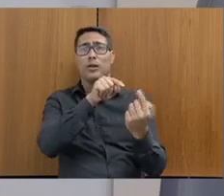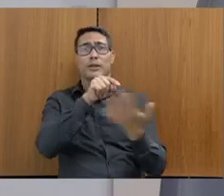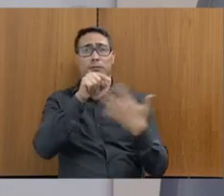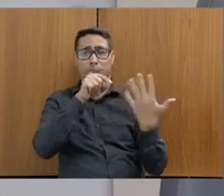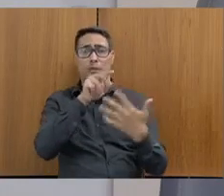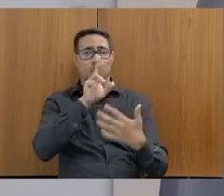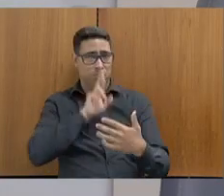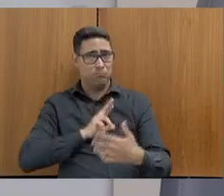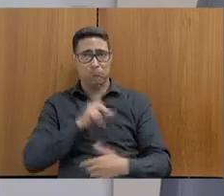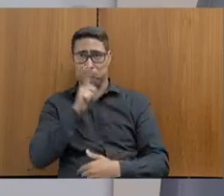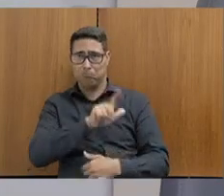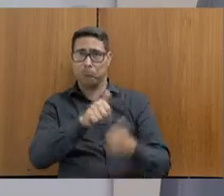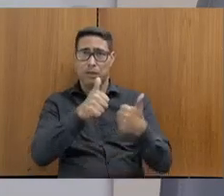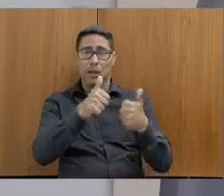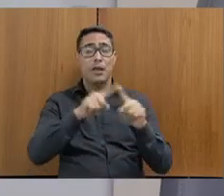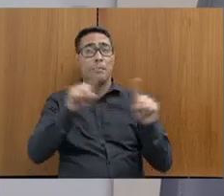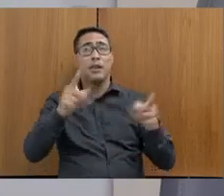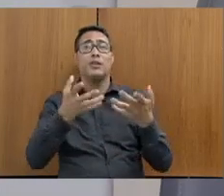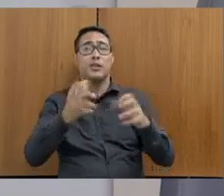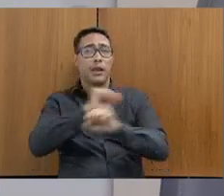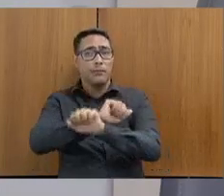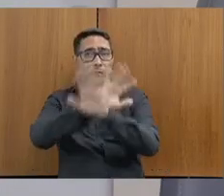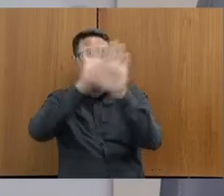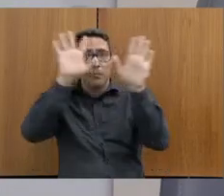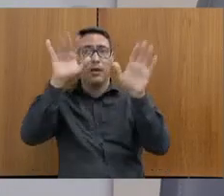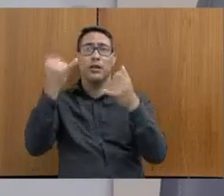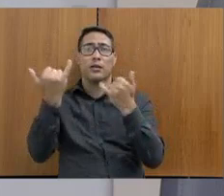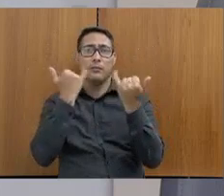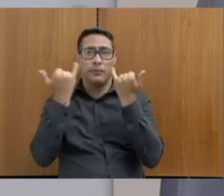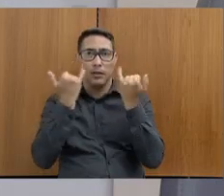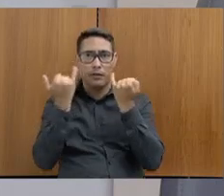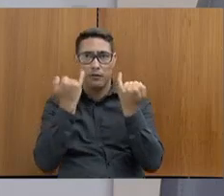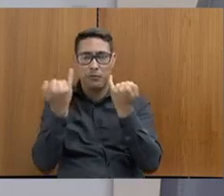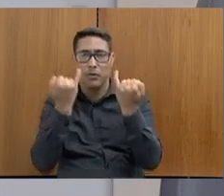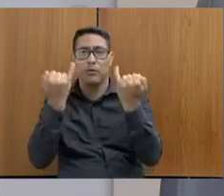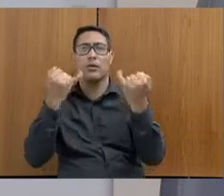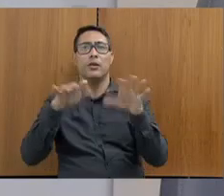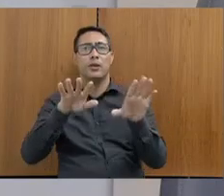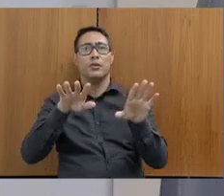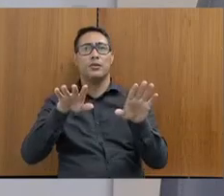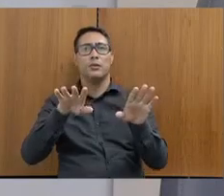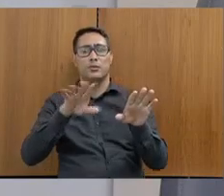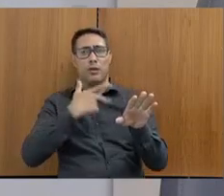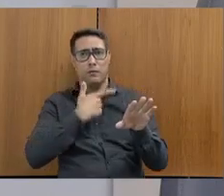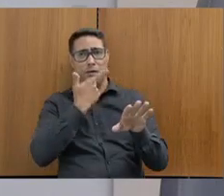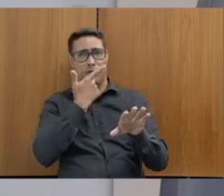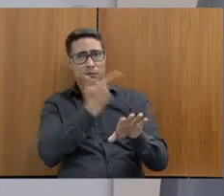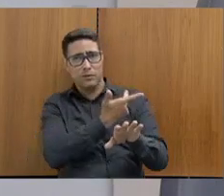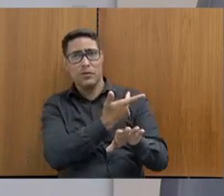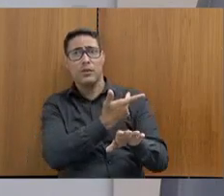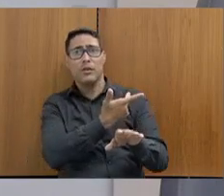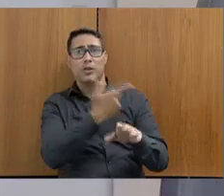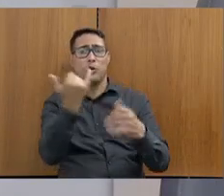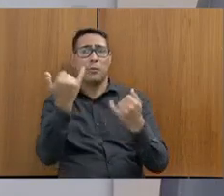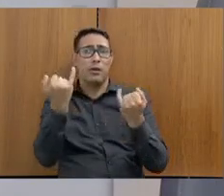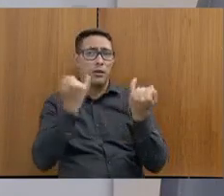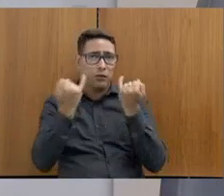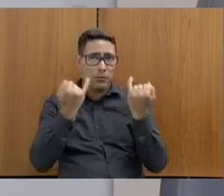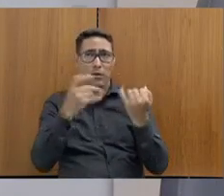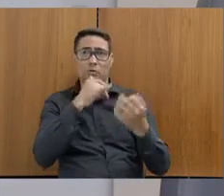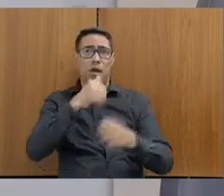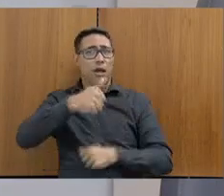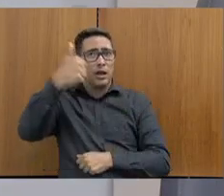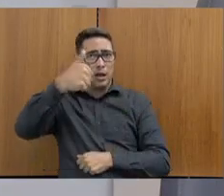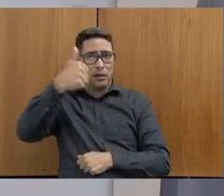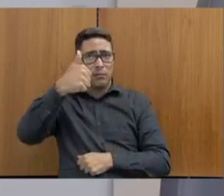mas aguardar que nós possamos ter transparência nas informações, até mesmo pessoas que são... Eu vou trazer a informação para senhor. A primeira vez que eu